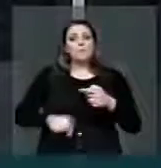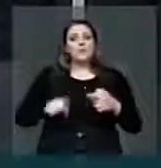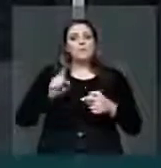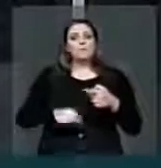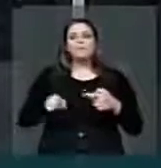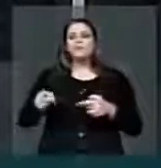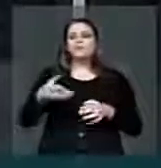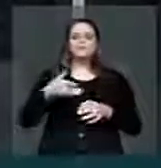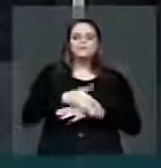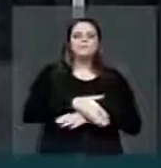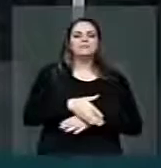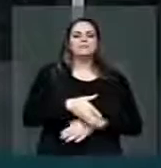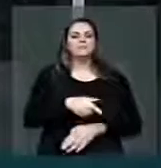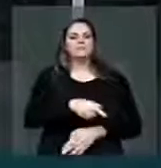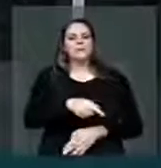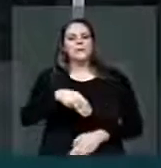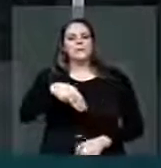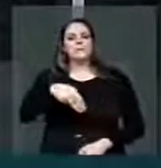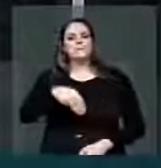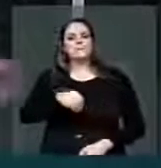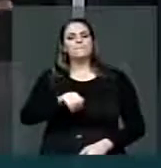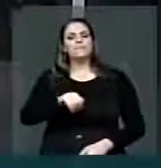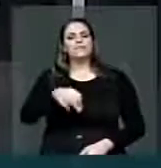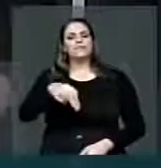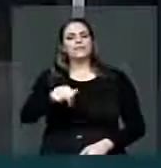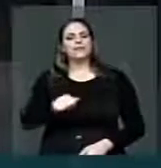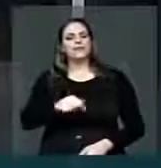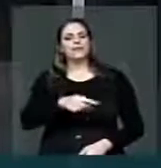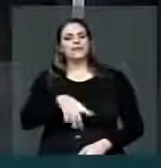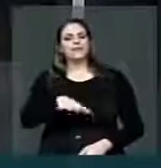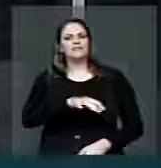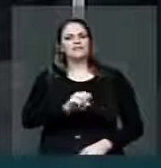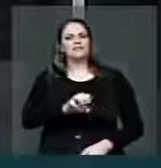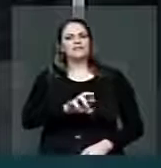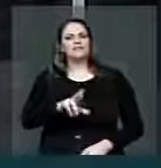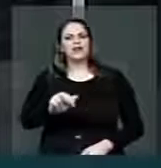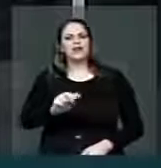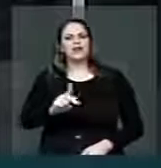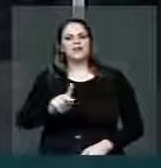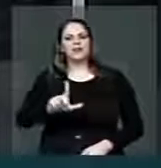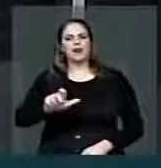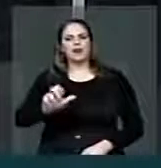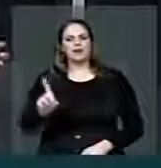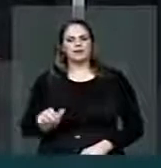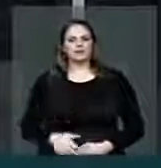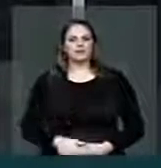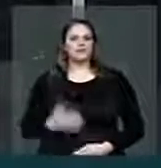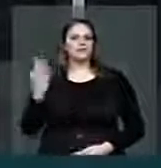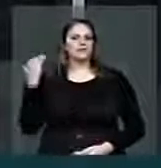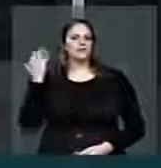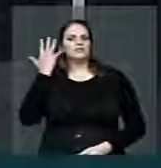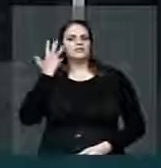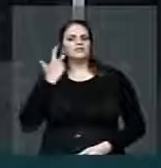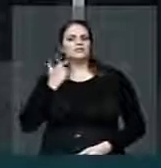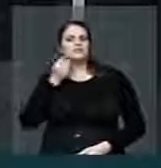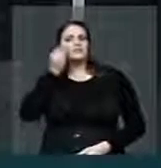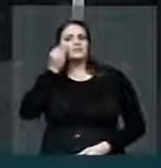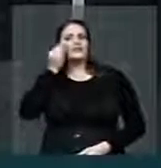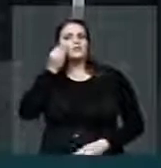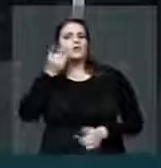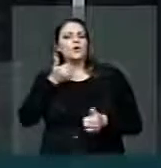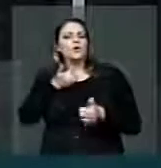interior da mina de Serra Pelada. Há 15 dias, os garimpeiros tentaram se aproximar da mina,